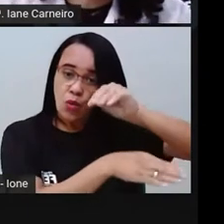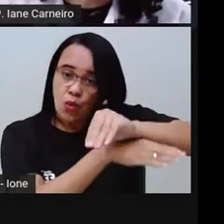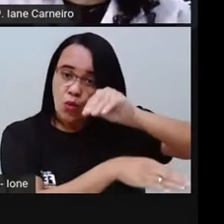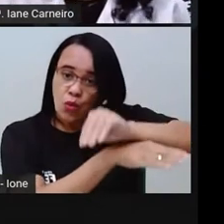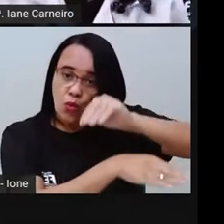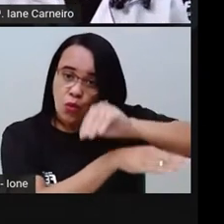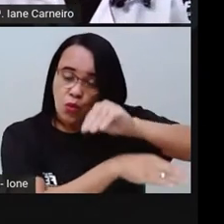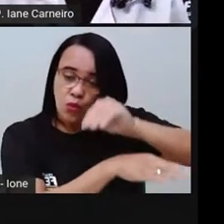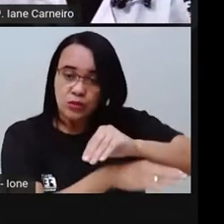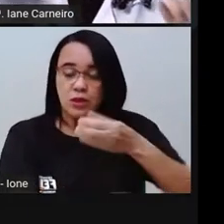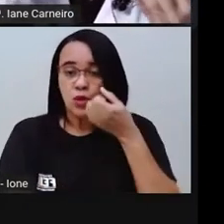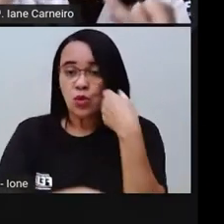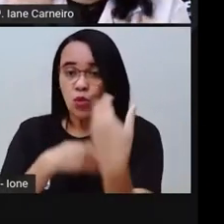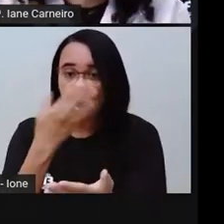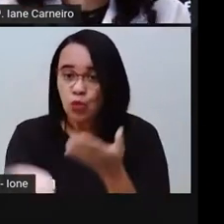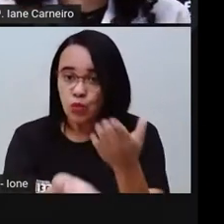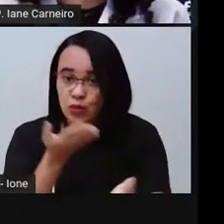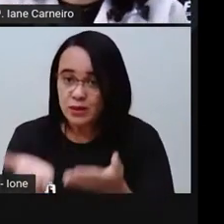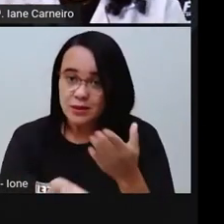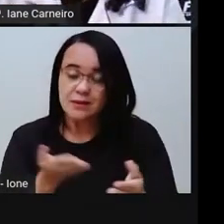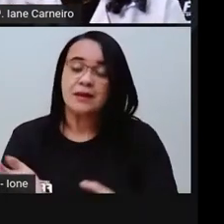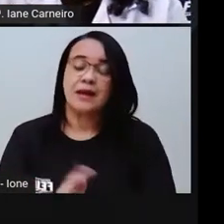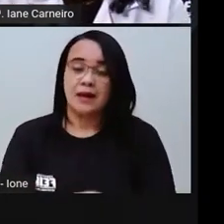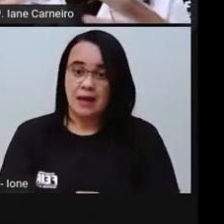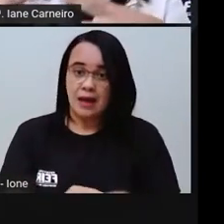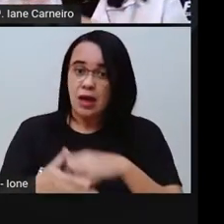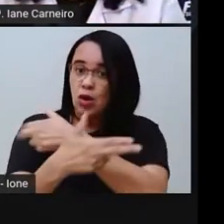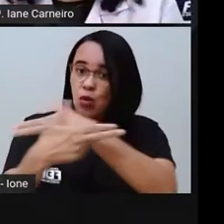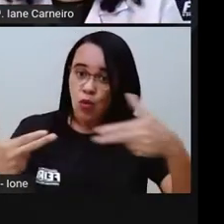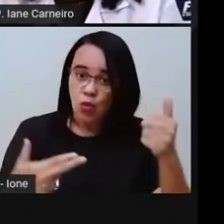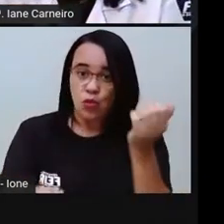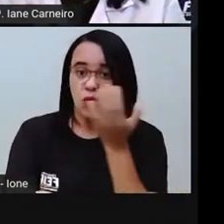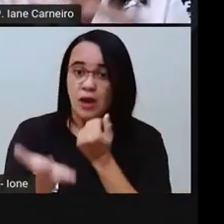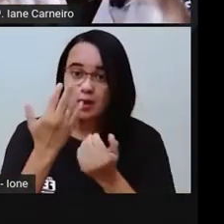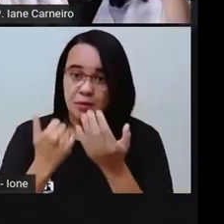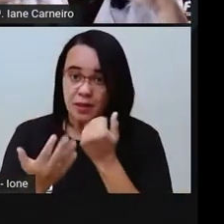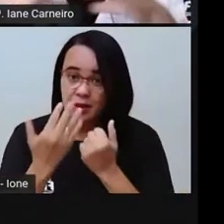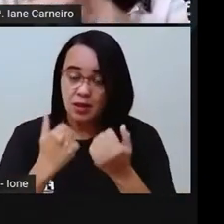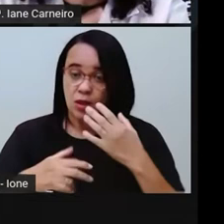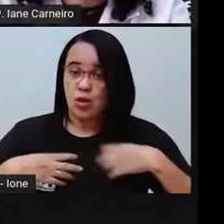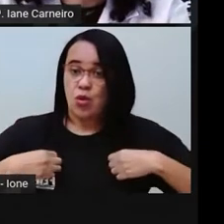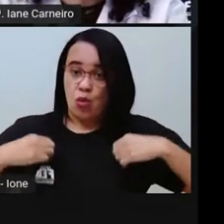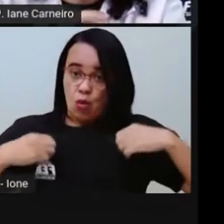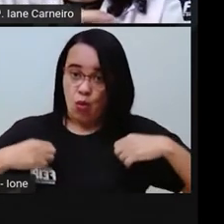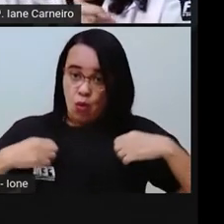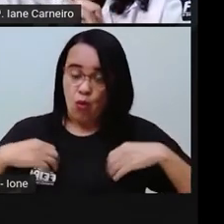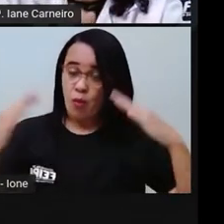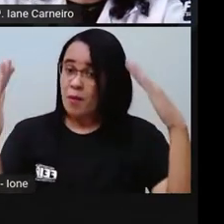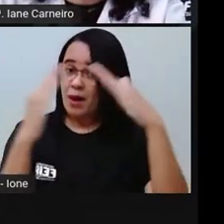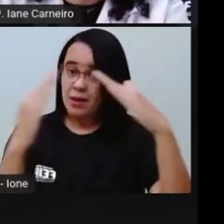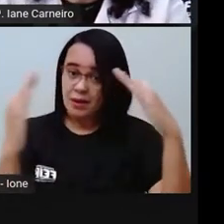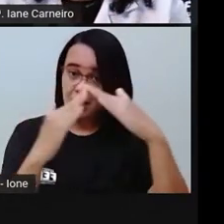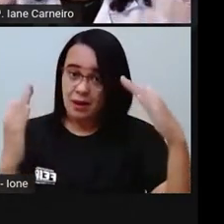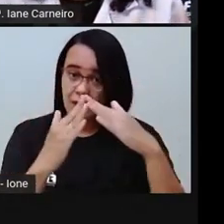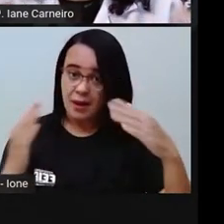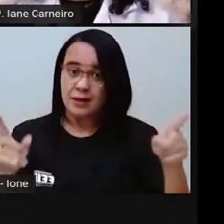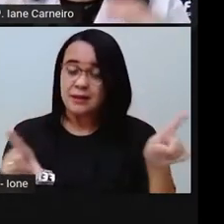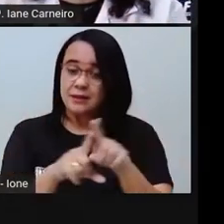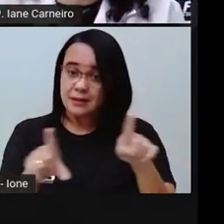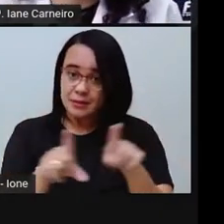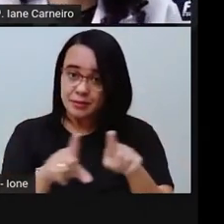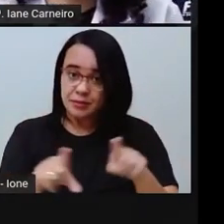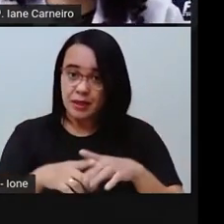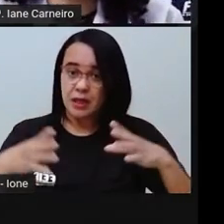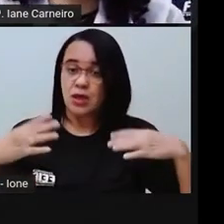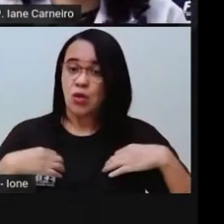alimentos, né? De dar segurança, dar proteção, de vestir, tá certo? De dar uma moradia, uma moradia segura. Então, isso